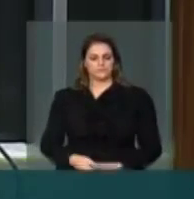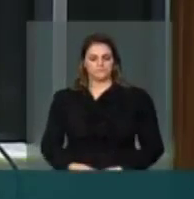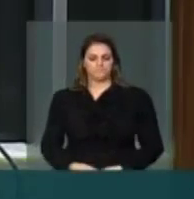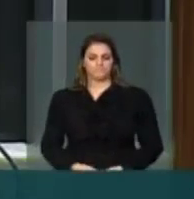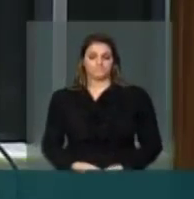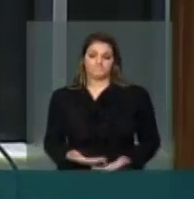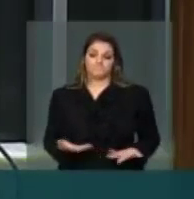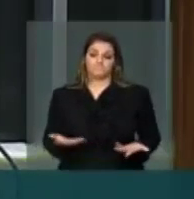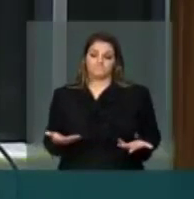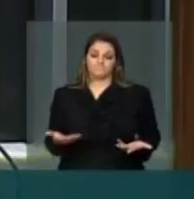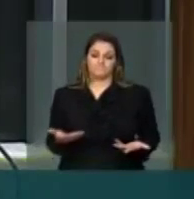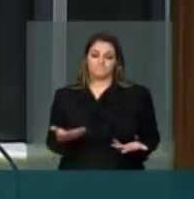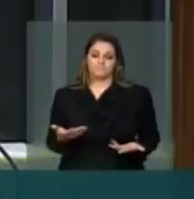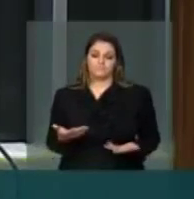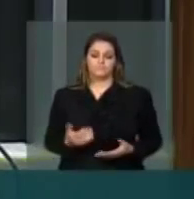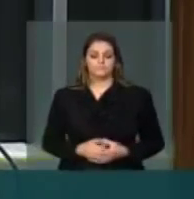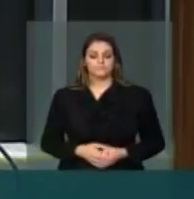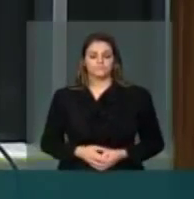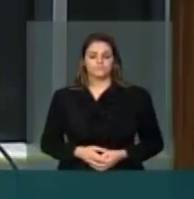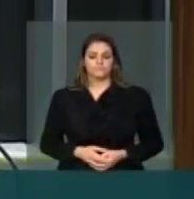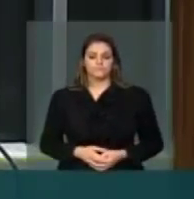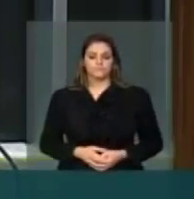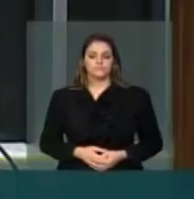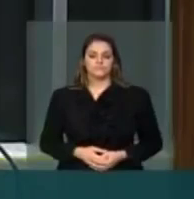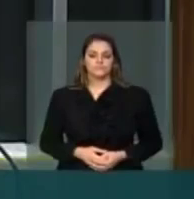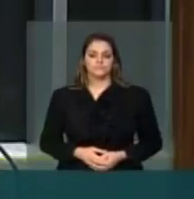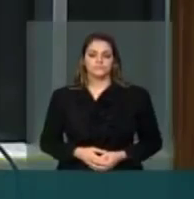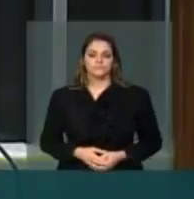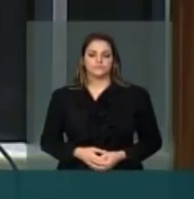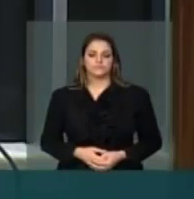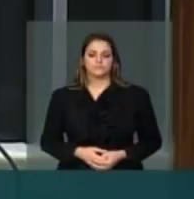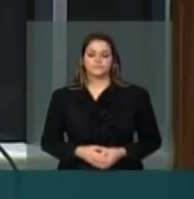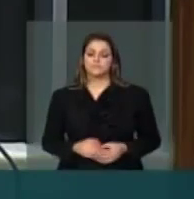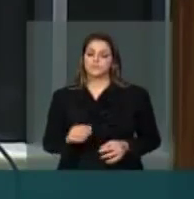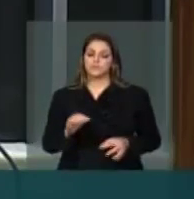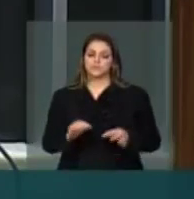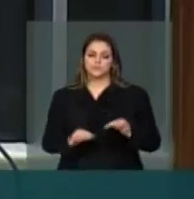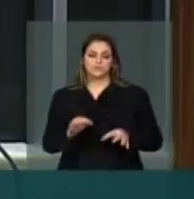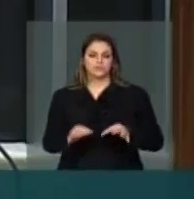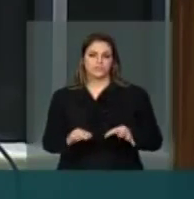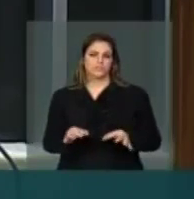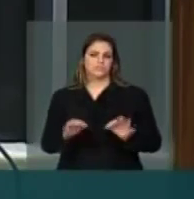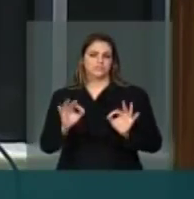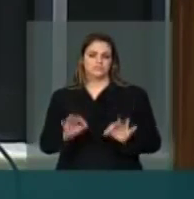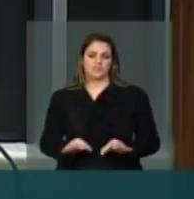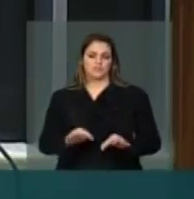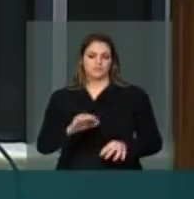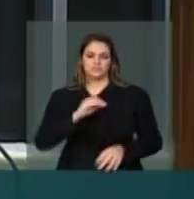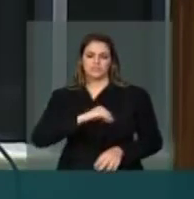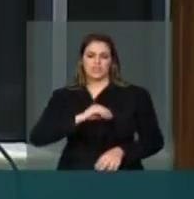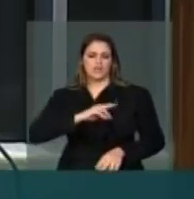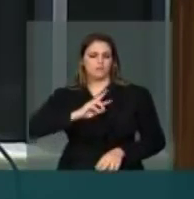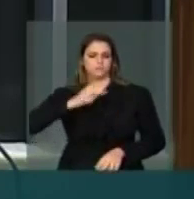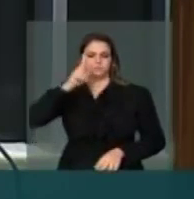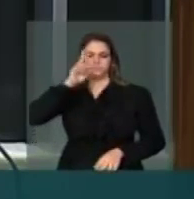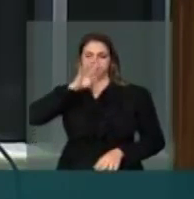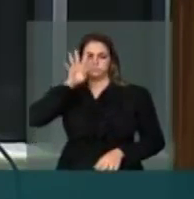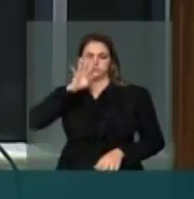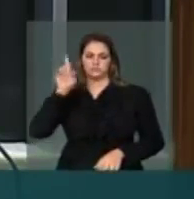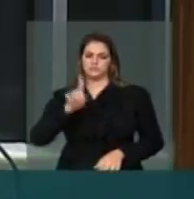é de justiça, sem nenhuma demasia, sem nenhum supersalário, o Estado brasileiro deve